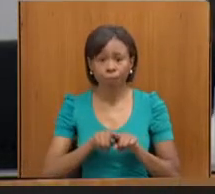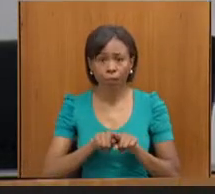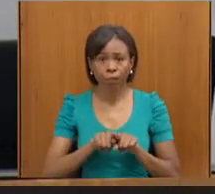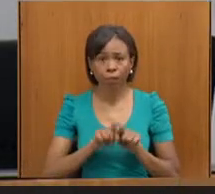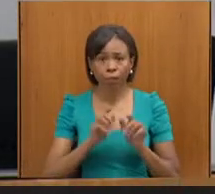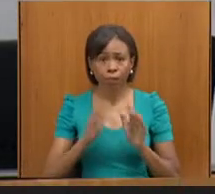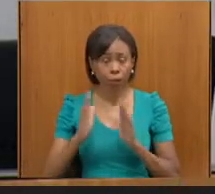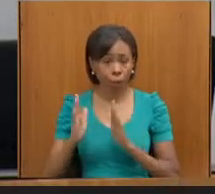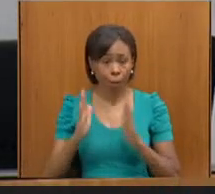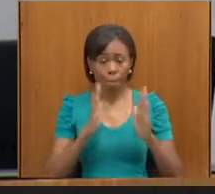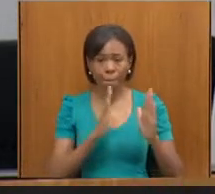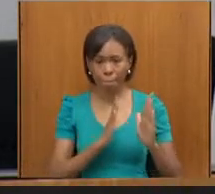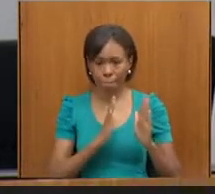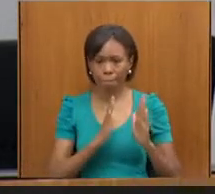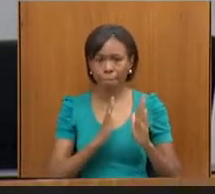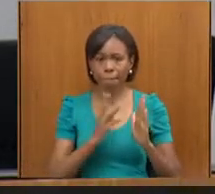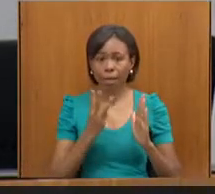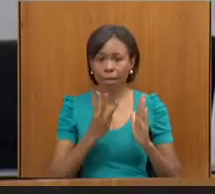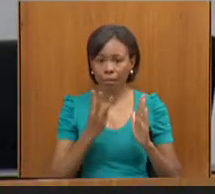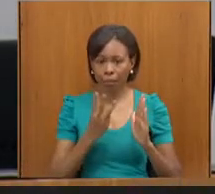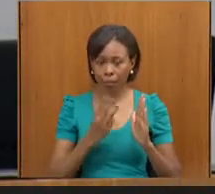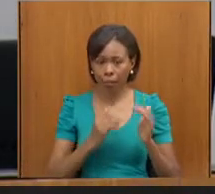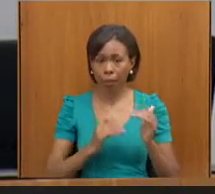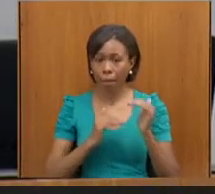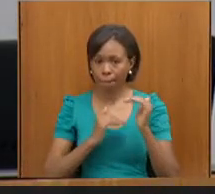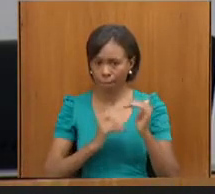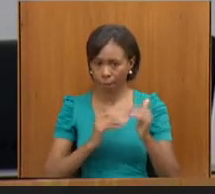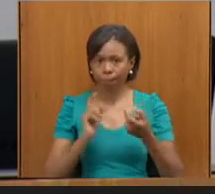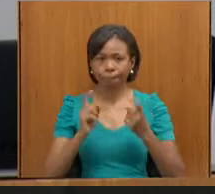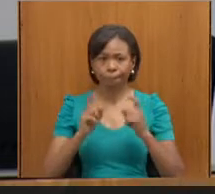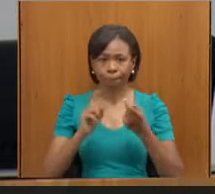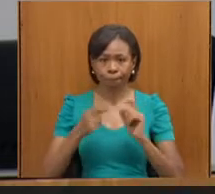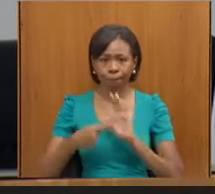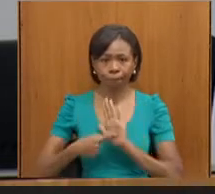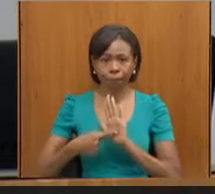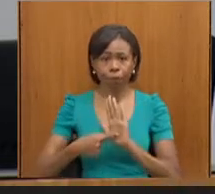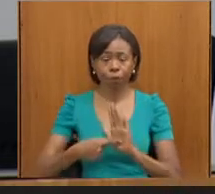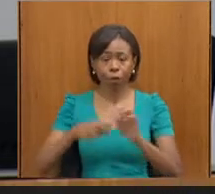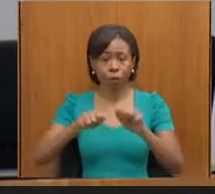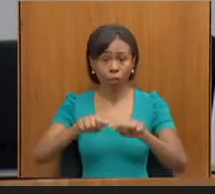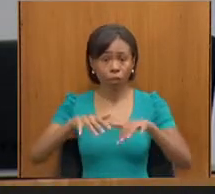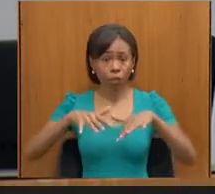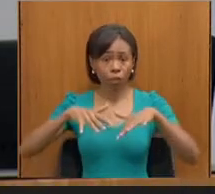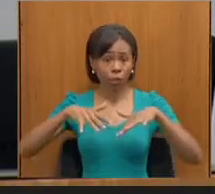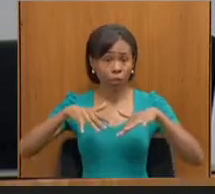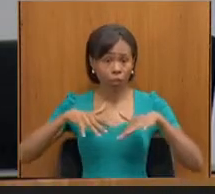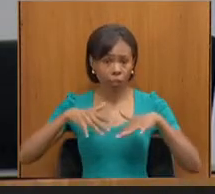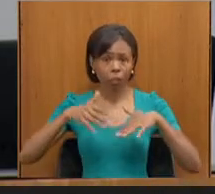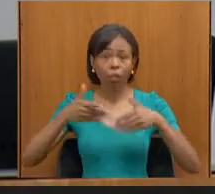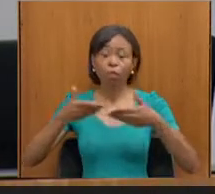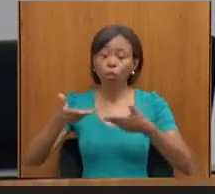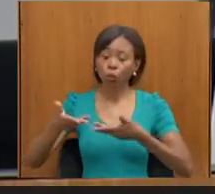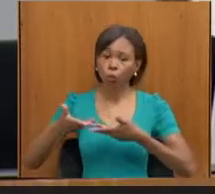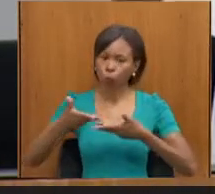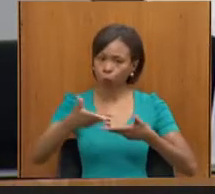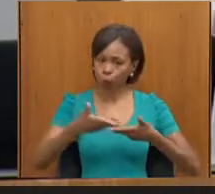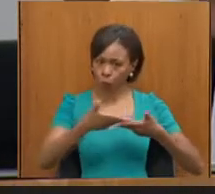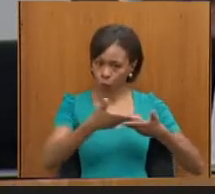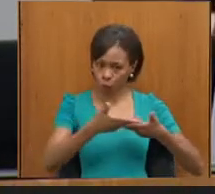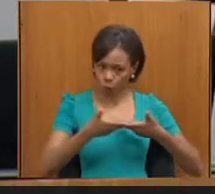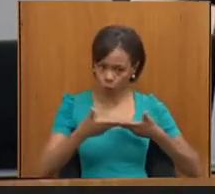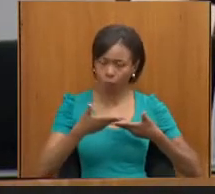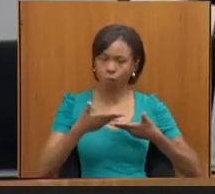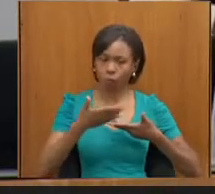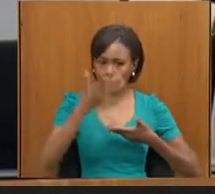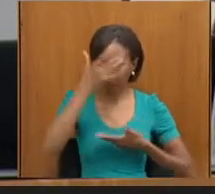fase, passa-se a primeira fase da terceira parte da reunião, que compreende a audiência pública de convidados. Então, essa